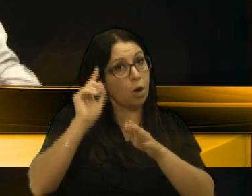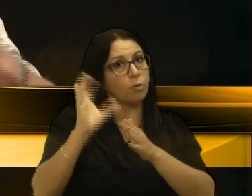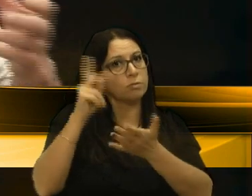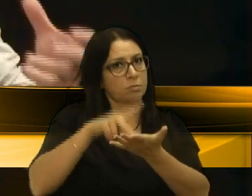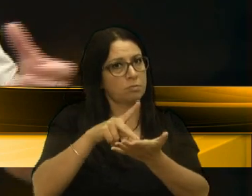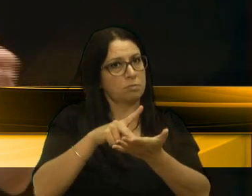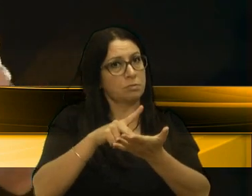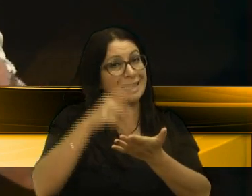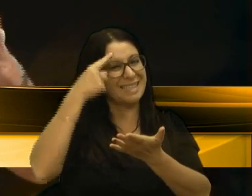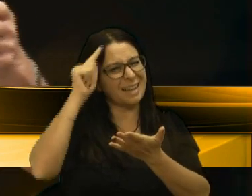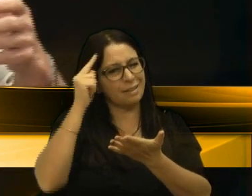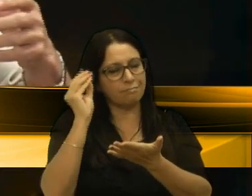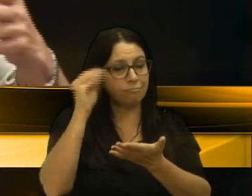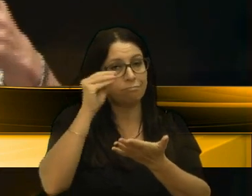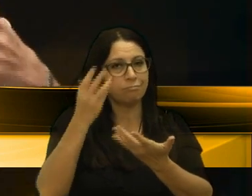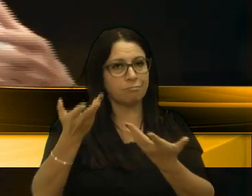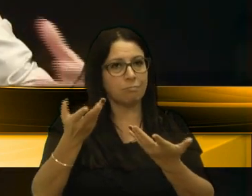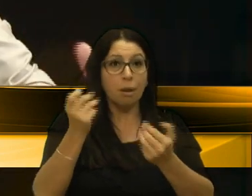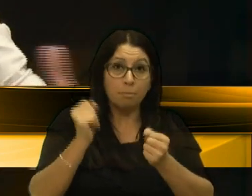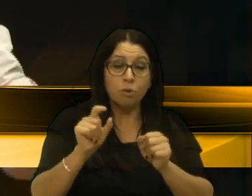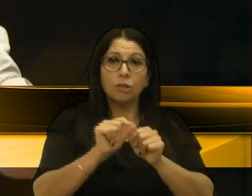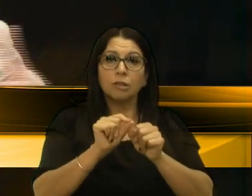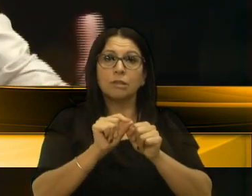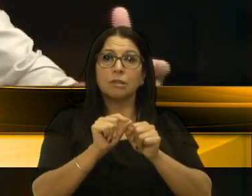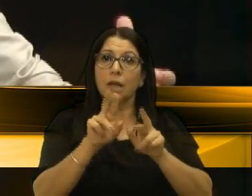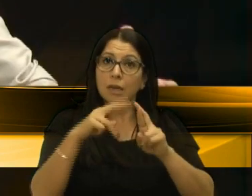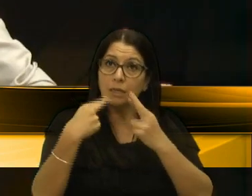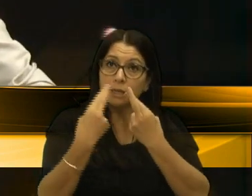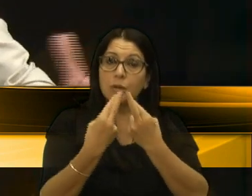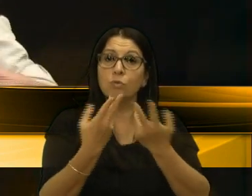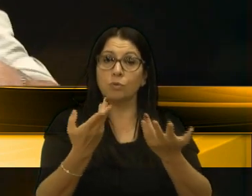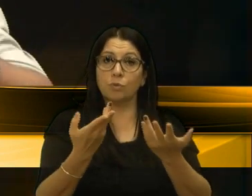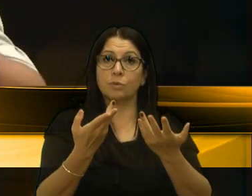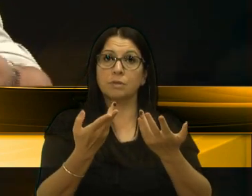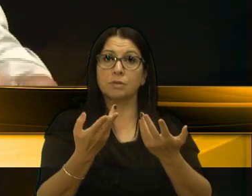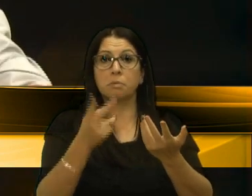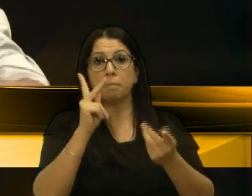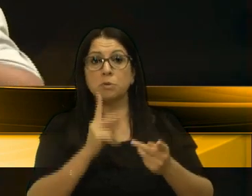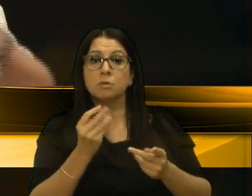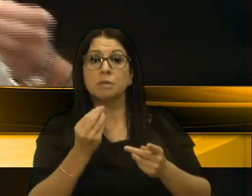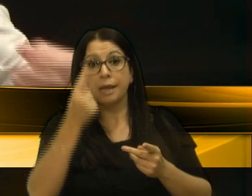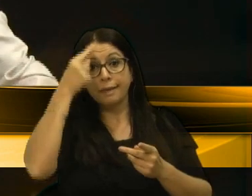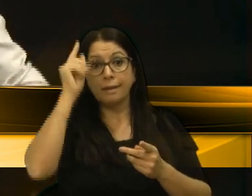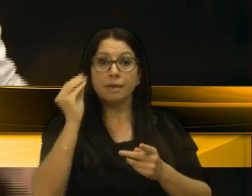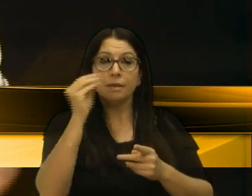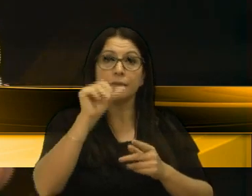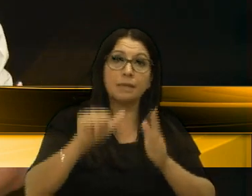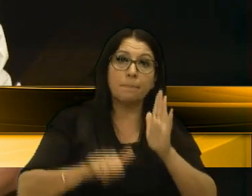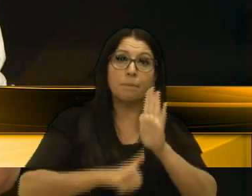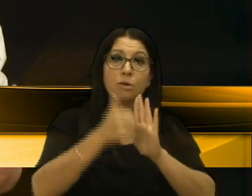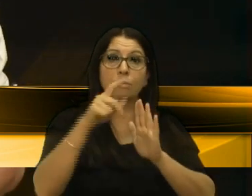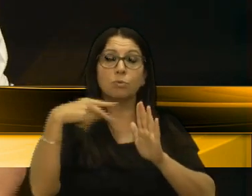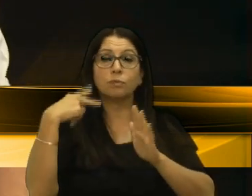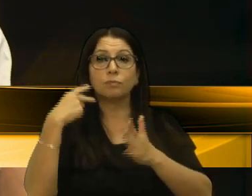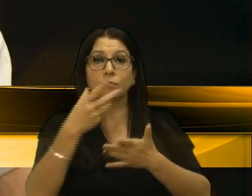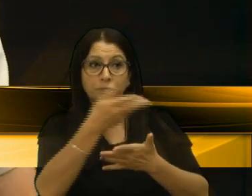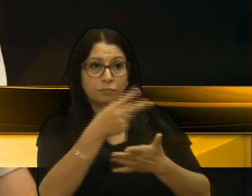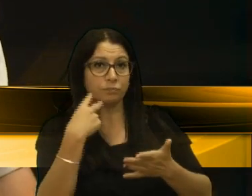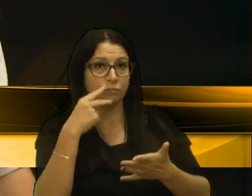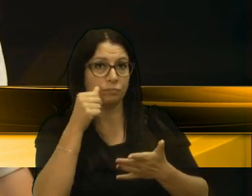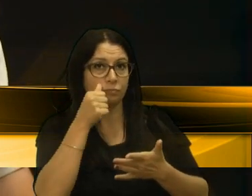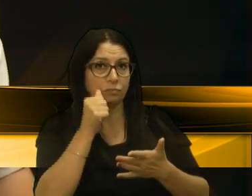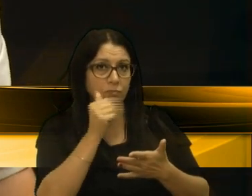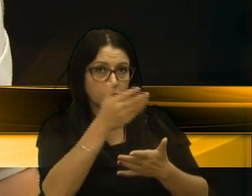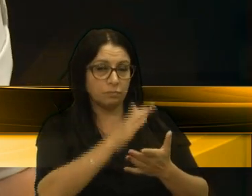Tem várias ideias que poderá vir e que a gente poderá, em reuniões, alguém dar essa ideia e ser aprimorado por outros vereadores. Vereadora Paula.